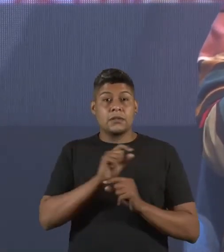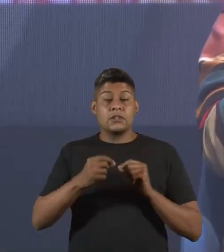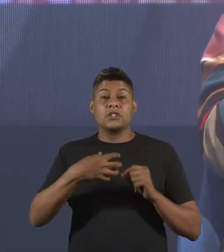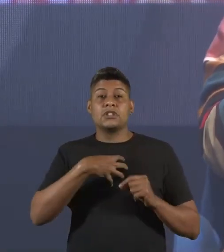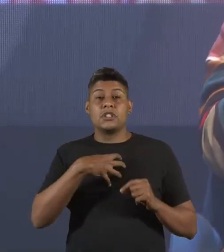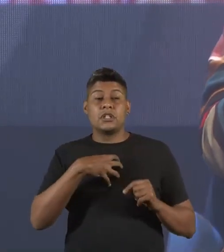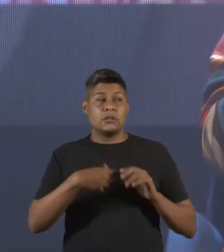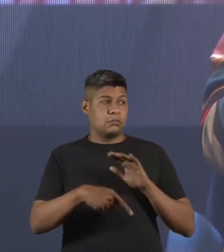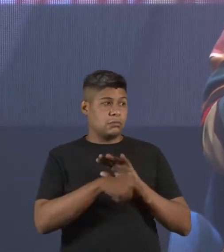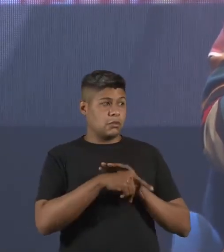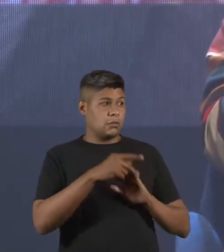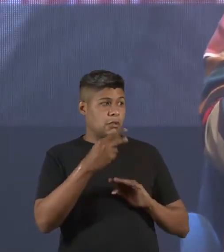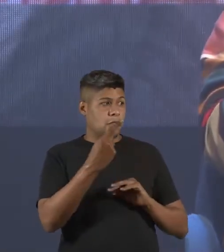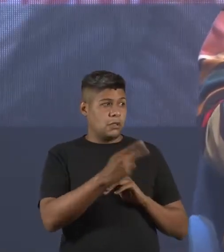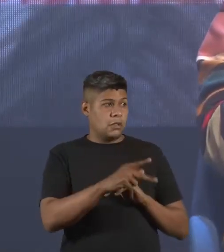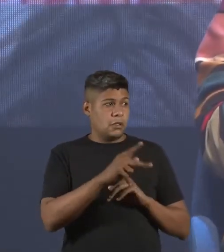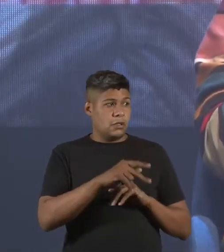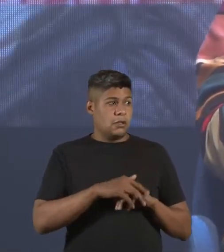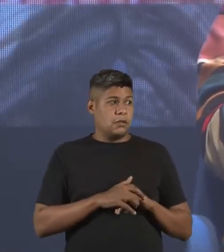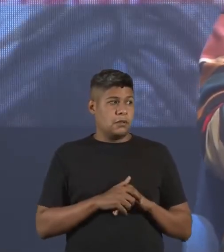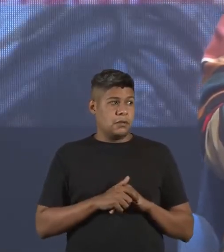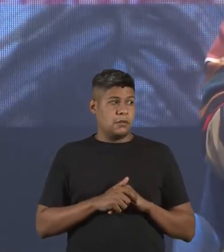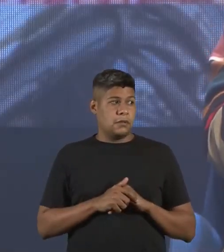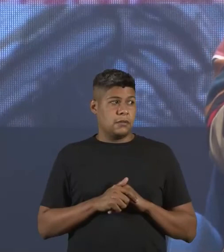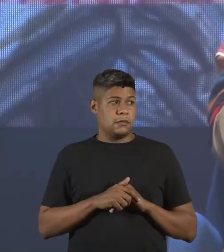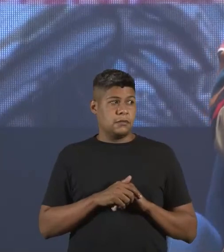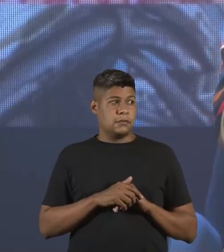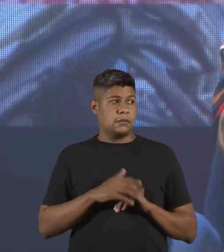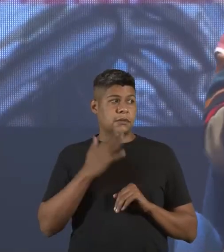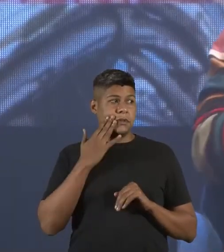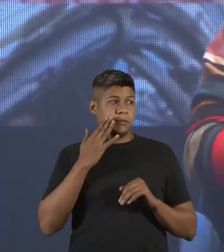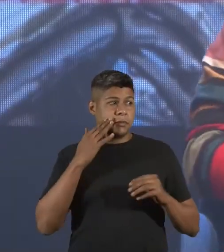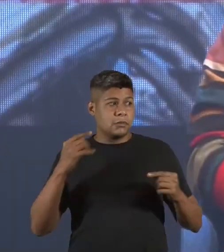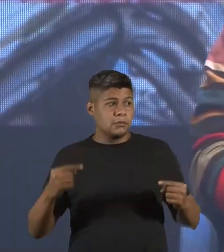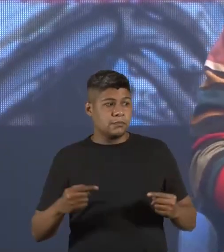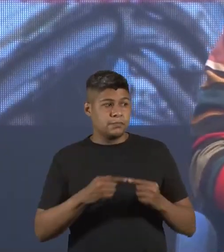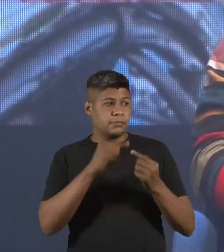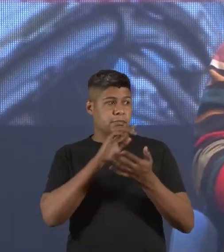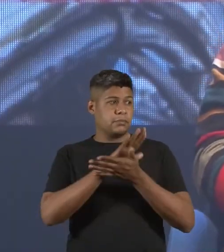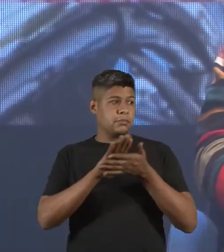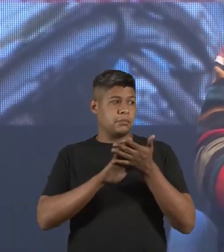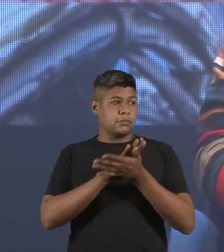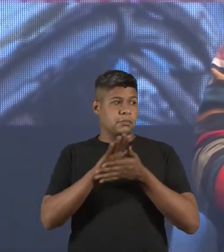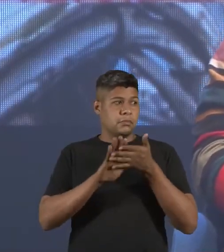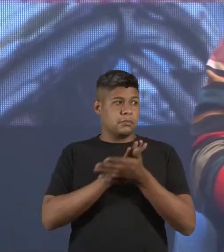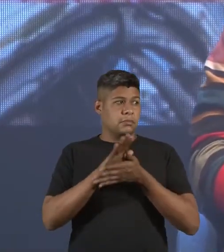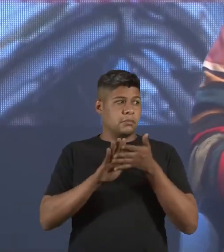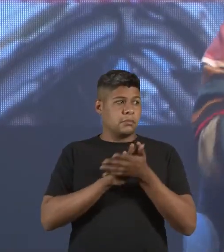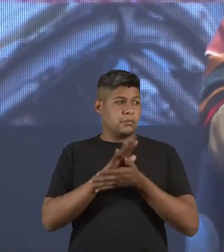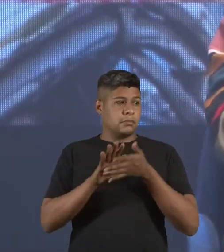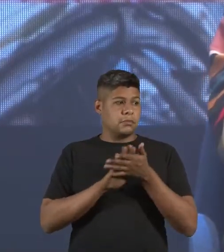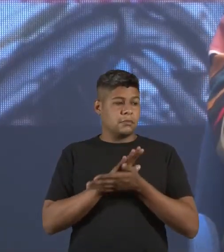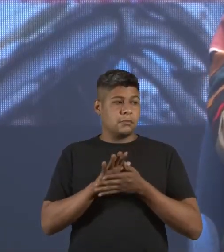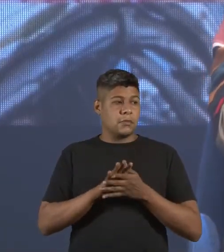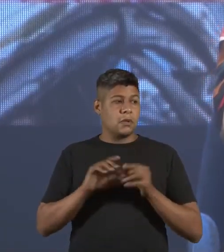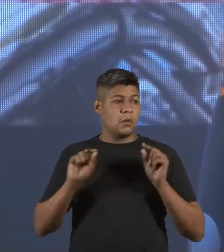jeito de ser. Tenho certeza que não sou a única mulher que não se encaixa e sente na pele o que é